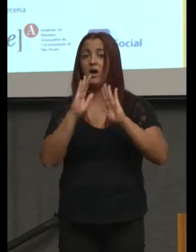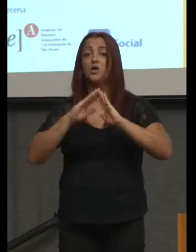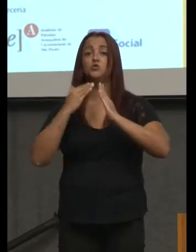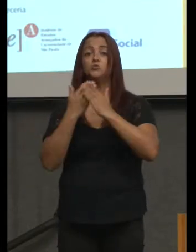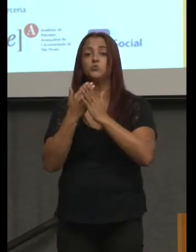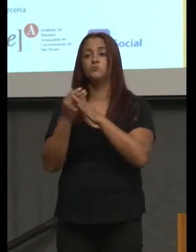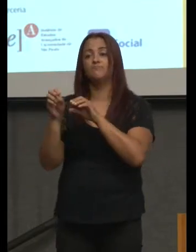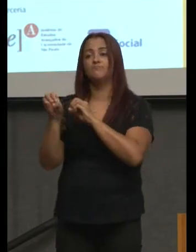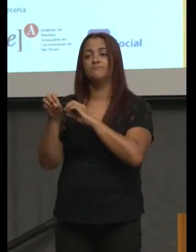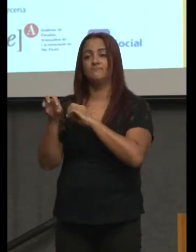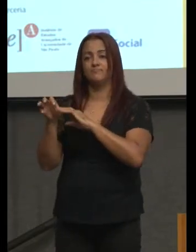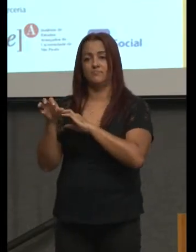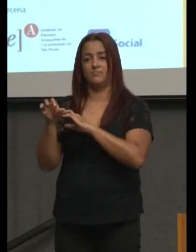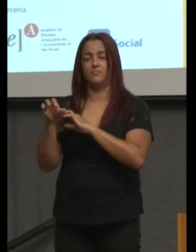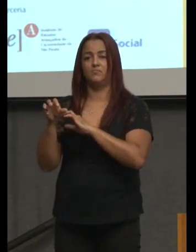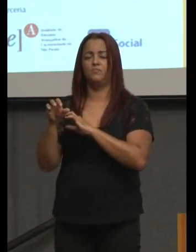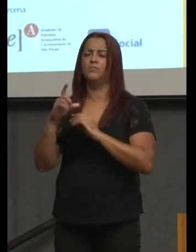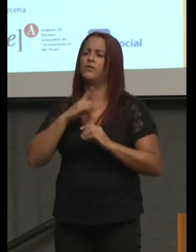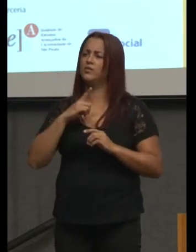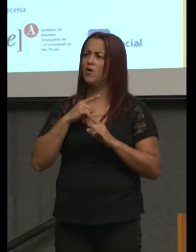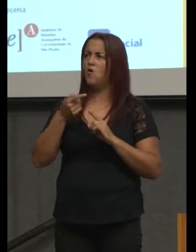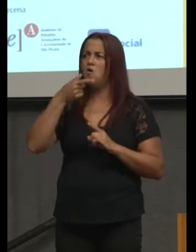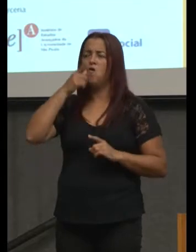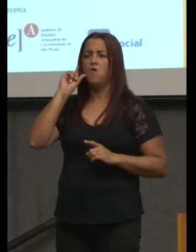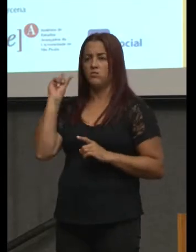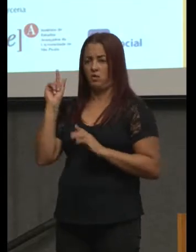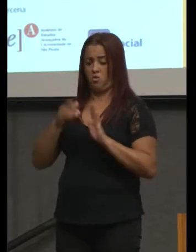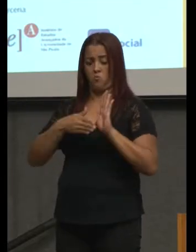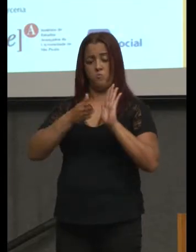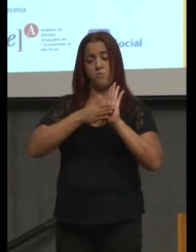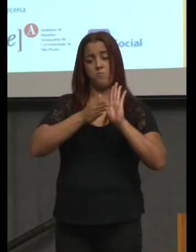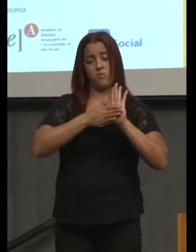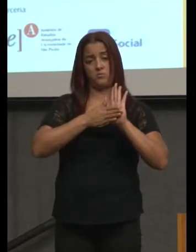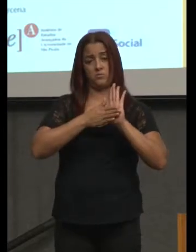Na proposta que eu fiz ontem para um conselho estadual,